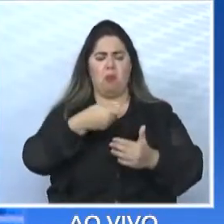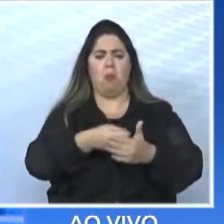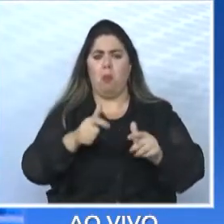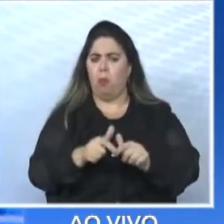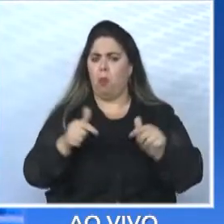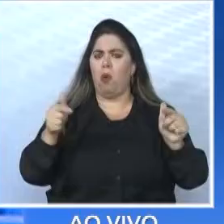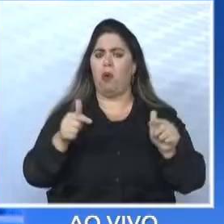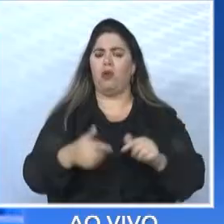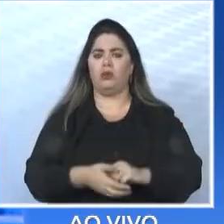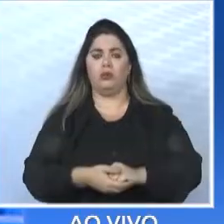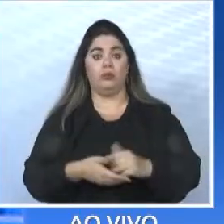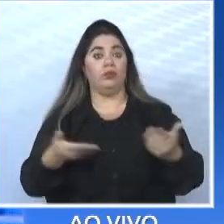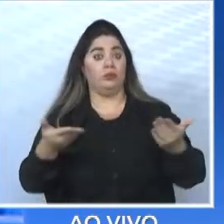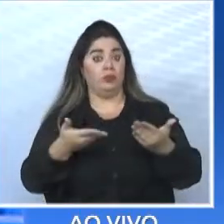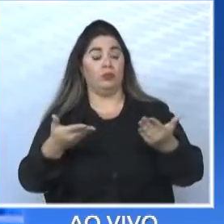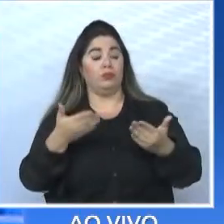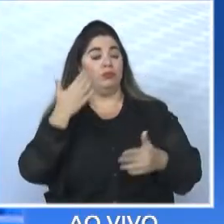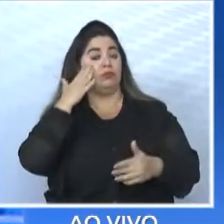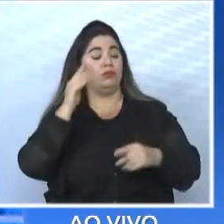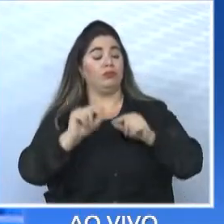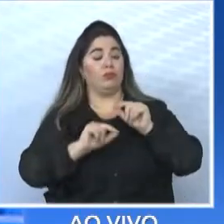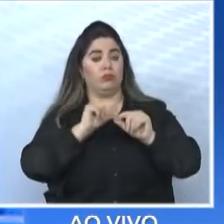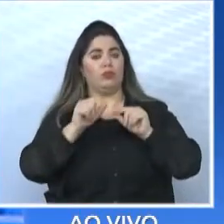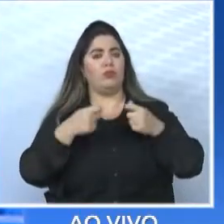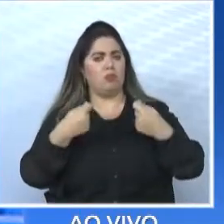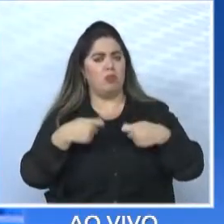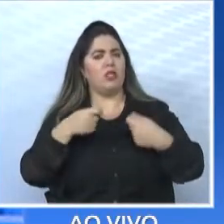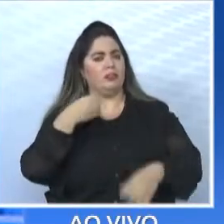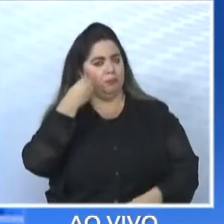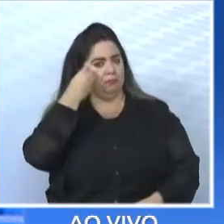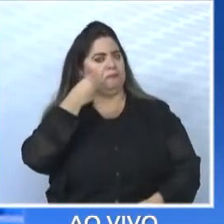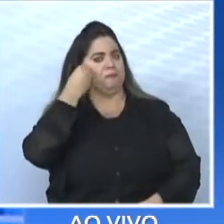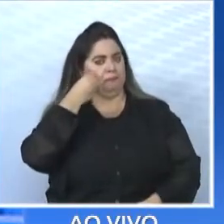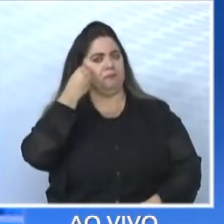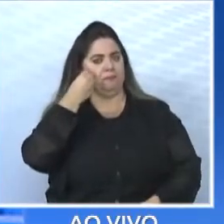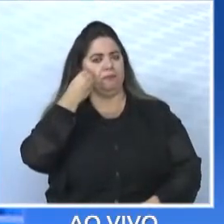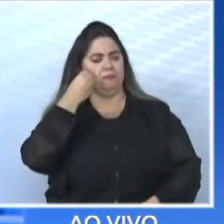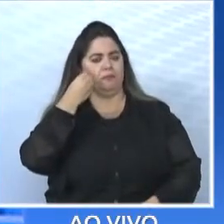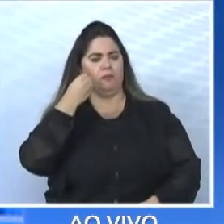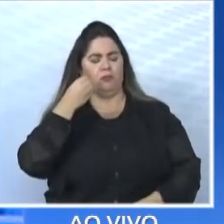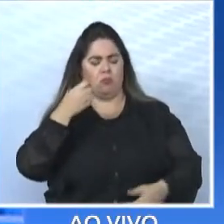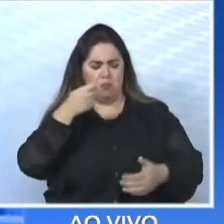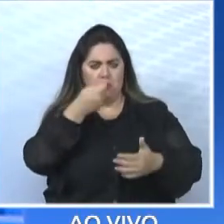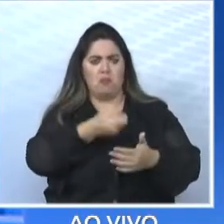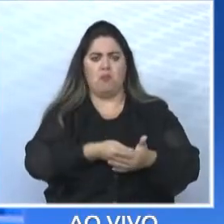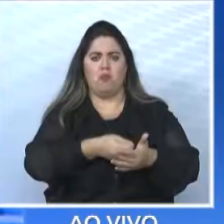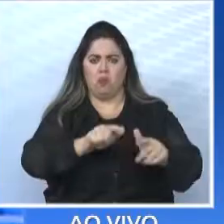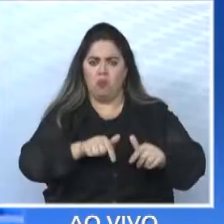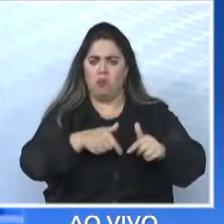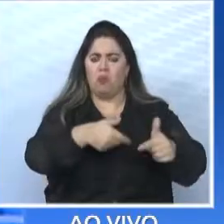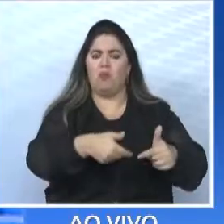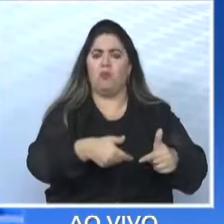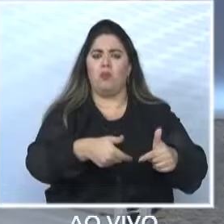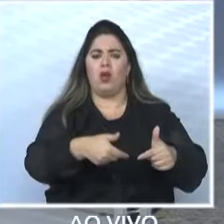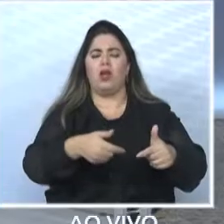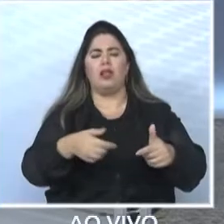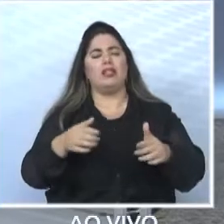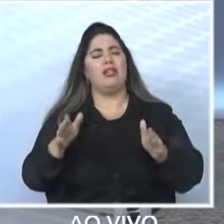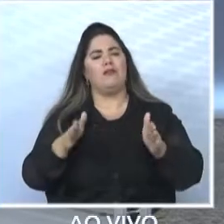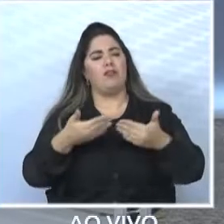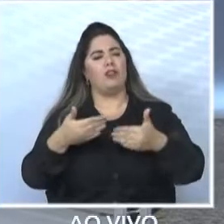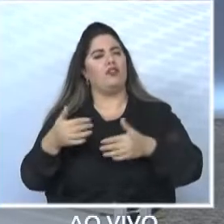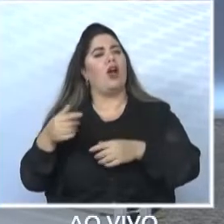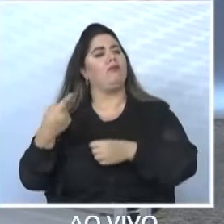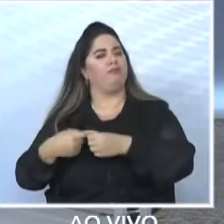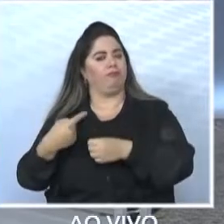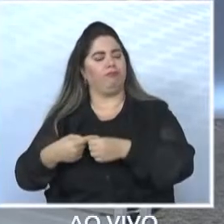Hoje, nós entendemos, precisa de experiência para a gente poder fazer ações preventivas fortes e não deixar a cidade fechada. Aproveitando esse tema que o